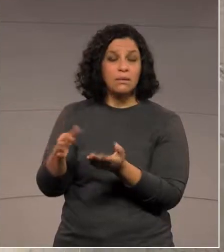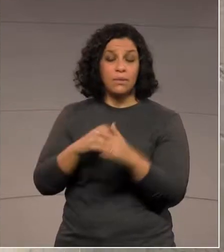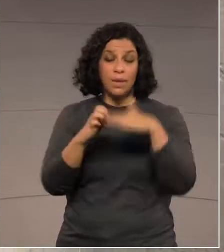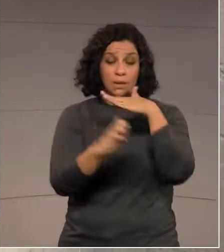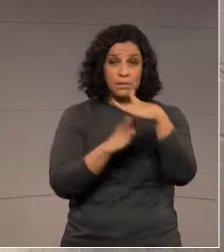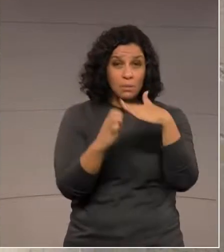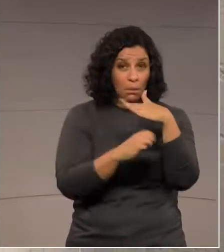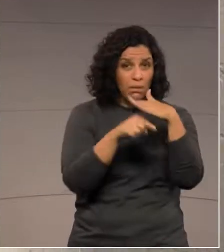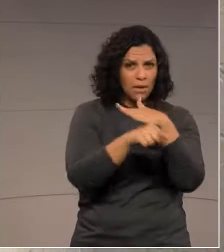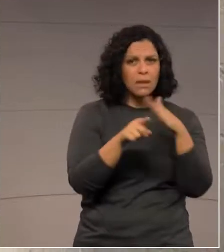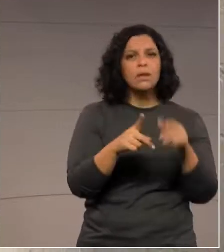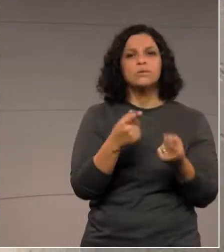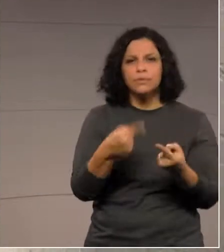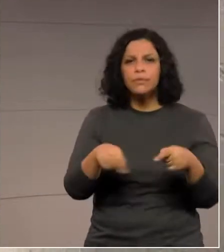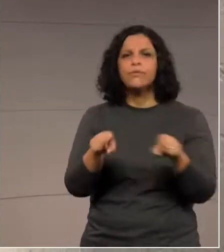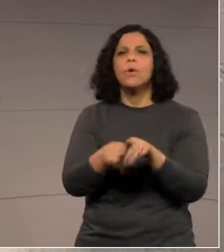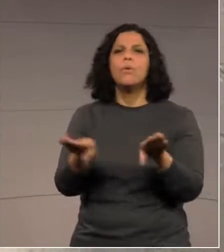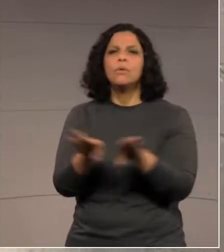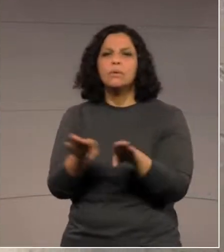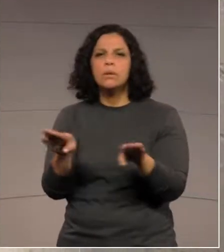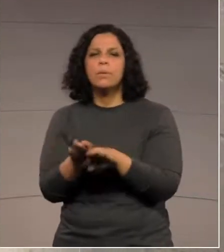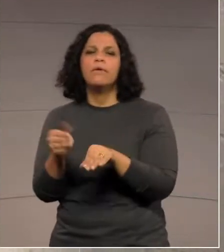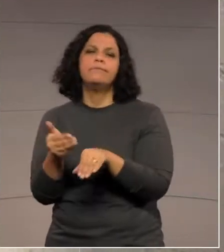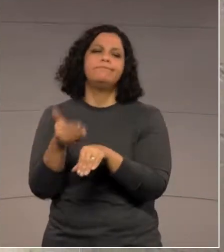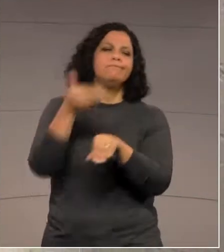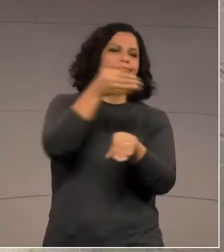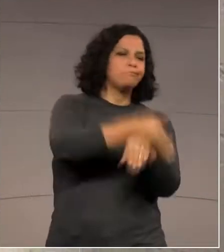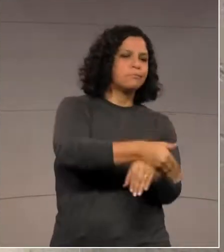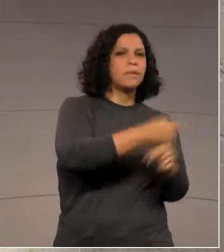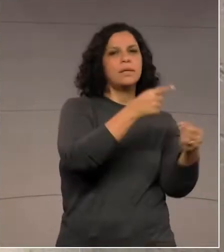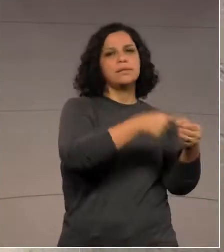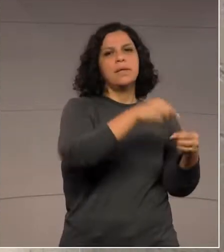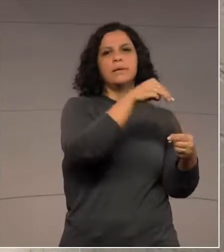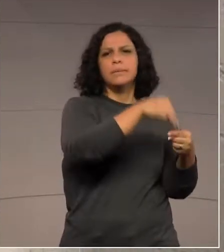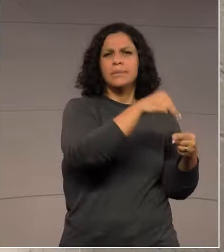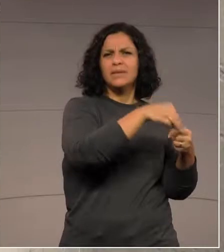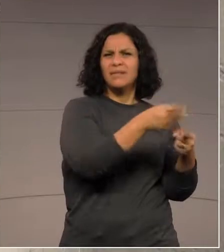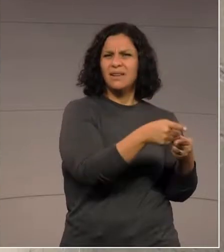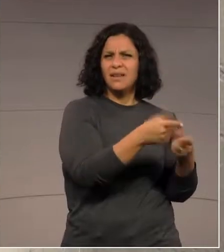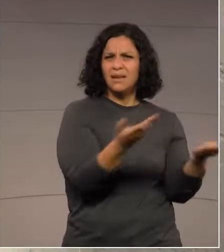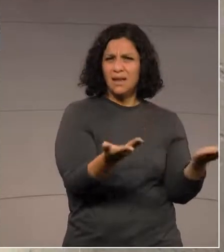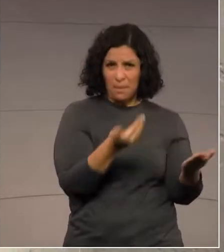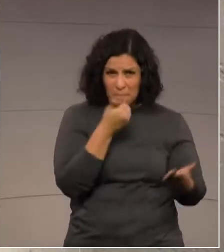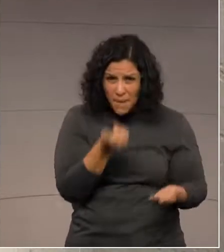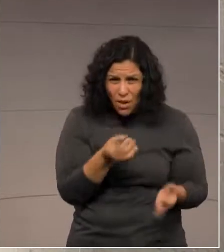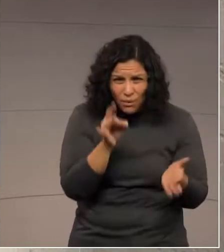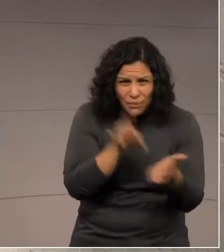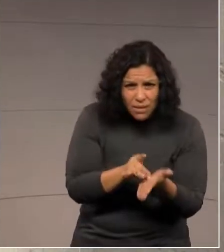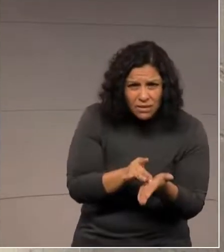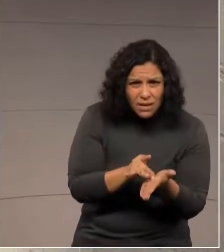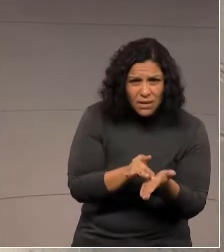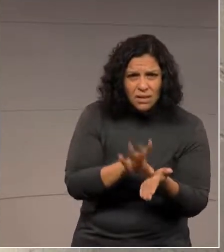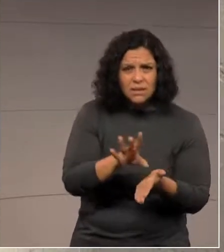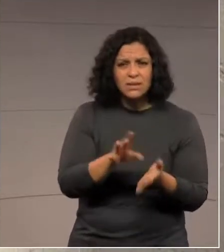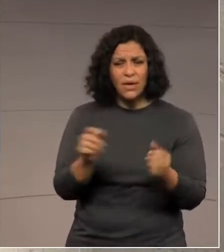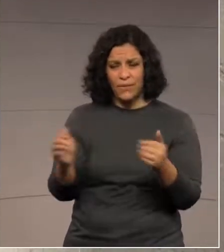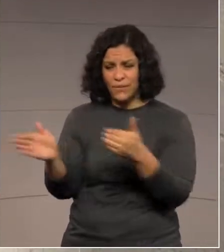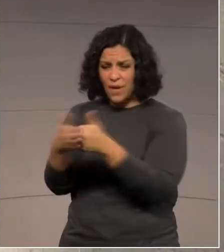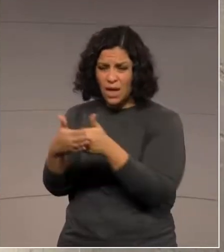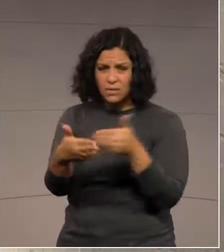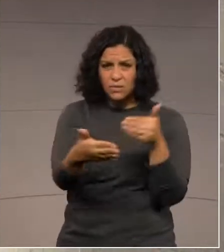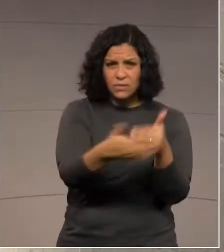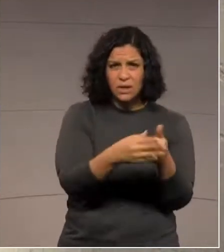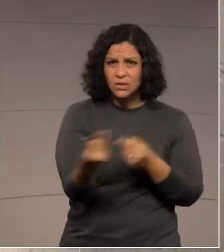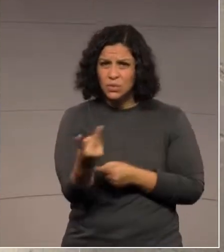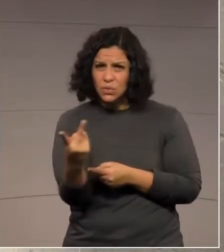empresários, mais uma vez, vão ter que se socorrer à agência de Maringá. Ora, será que é o melhor caminho? É esse o enxugamento da máquina